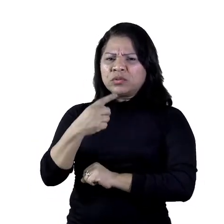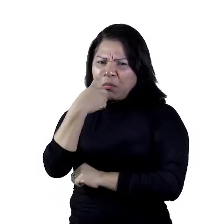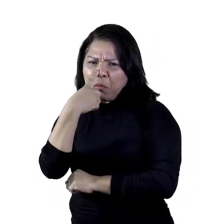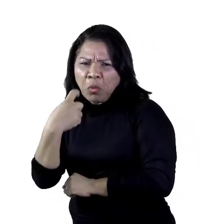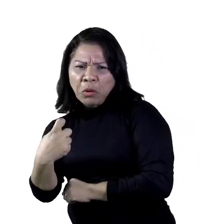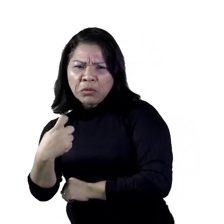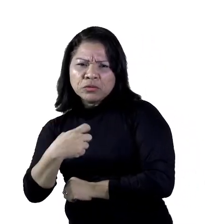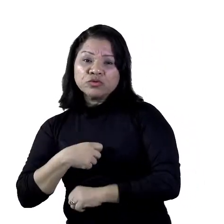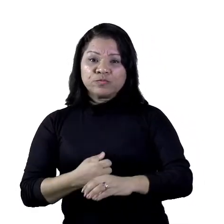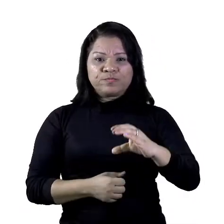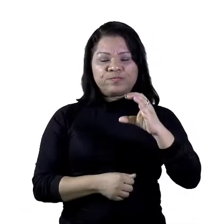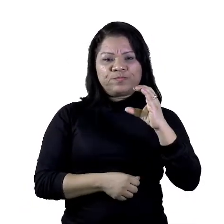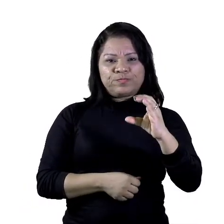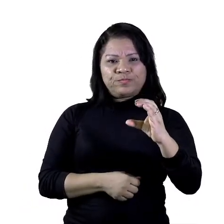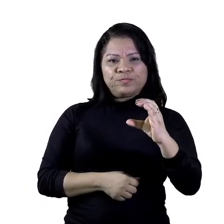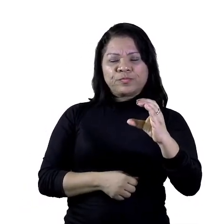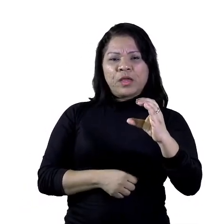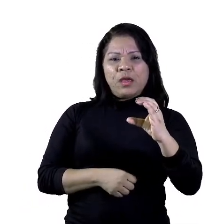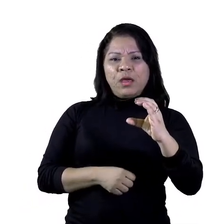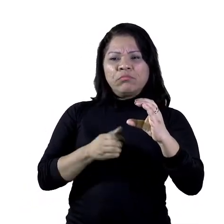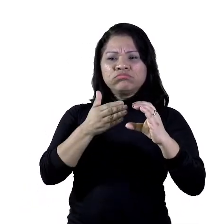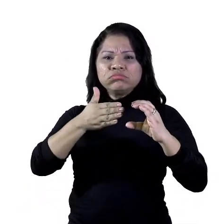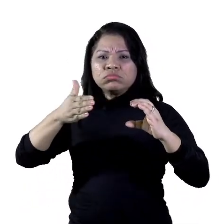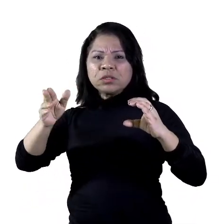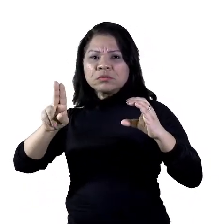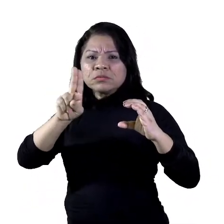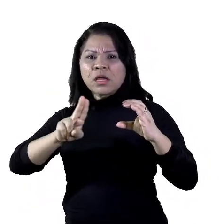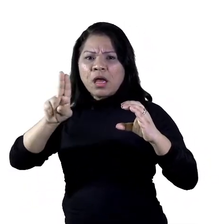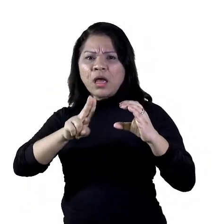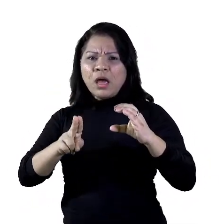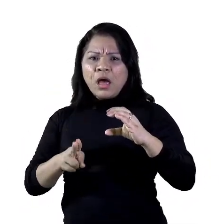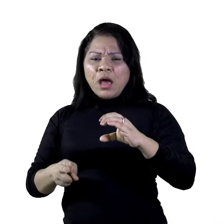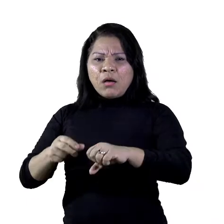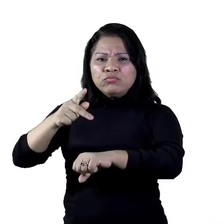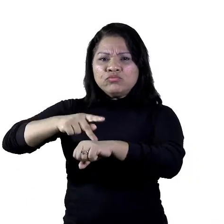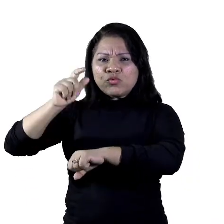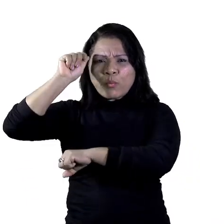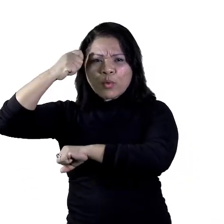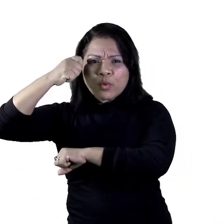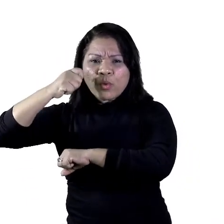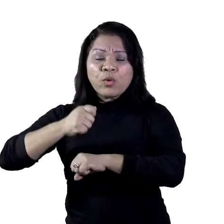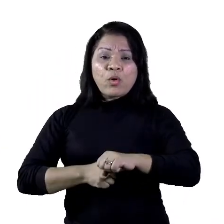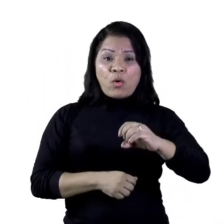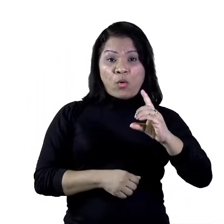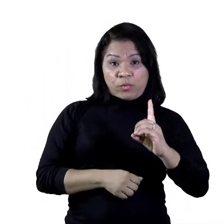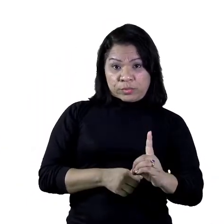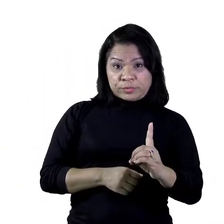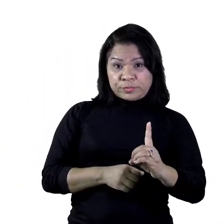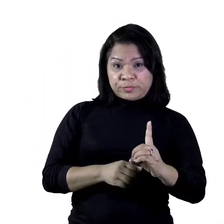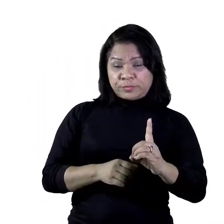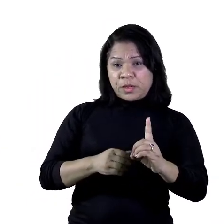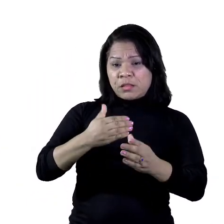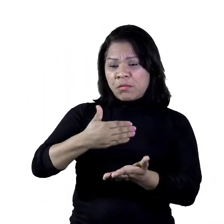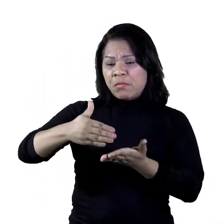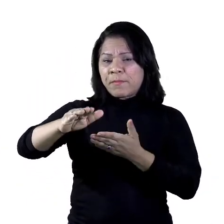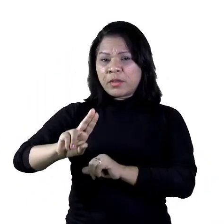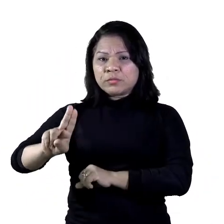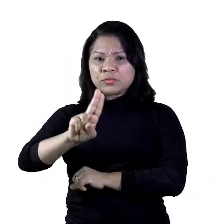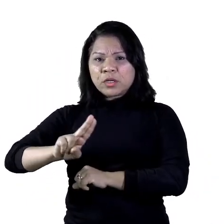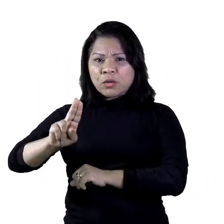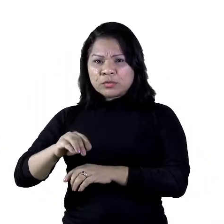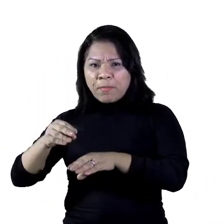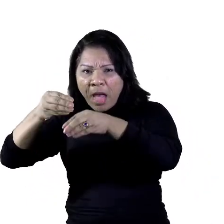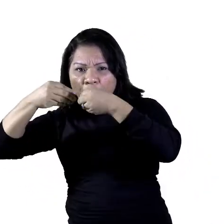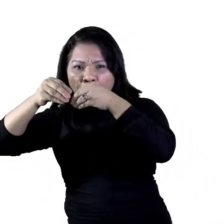Letra C, passaram a usar o petróleo? Ou letra D, passaram a usar mais o plástico?